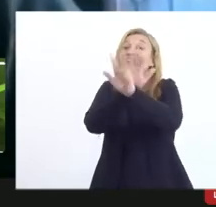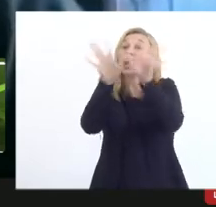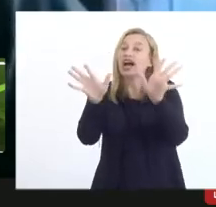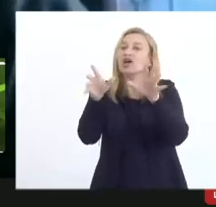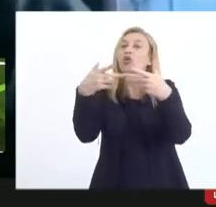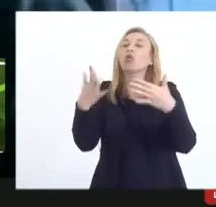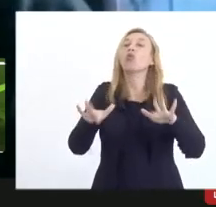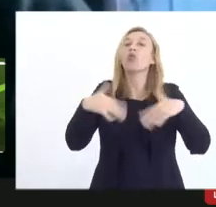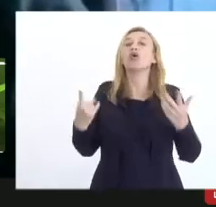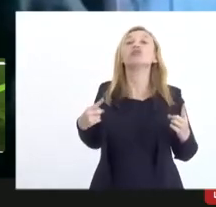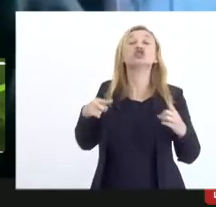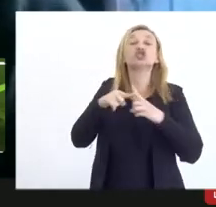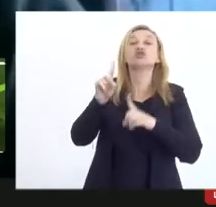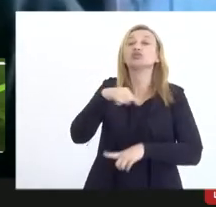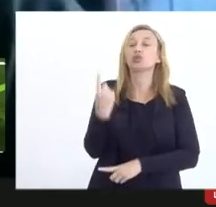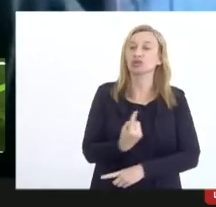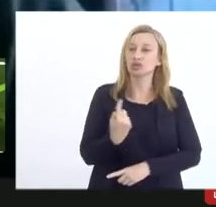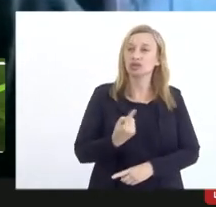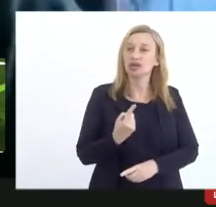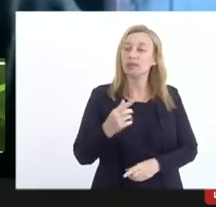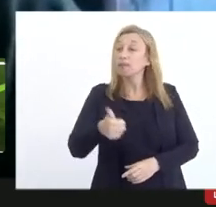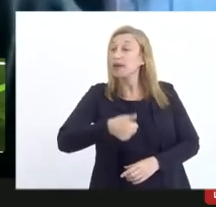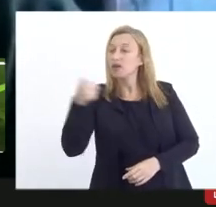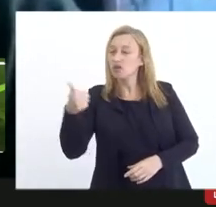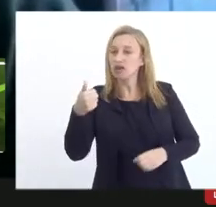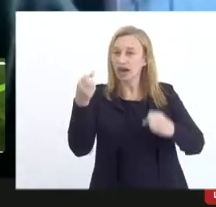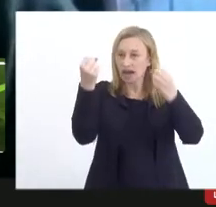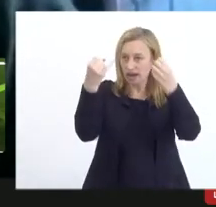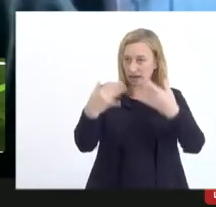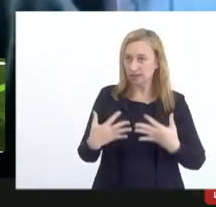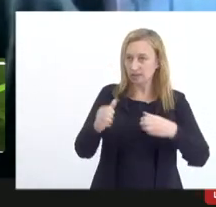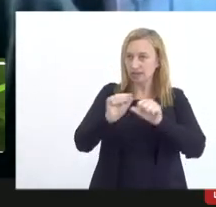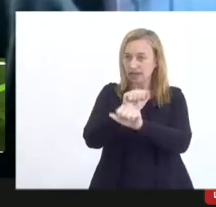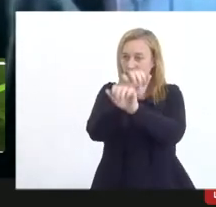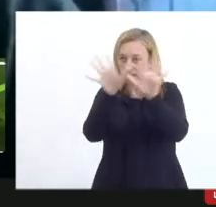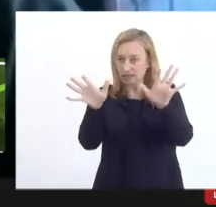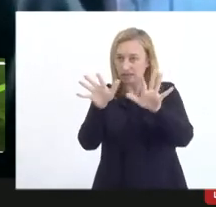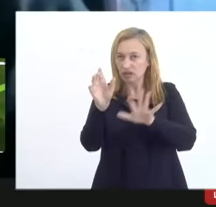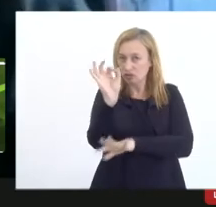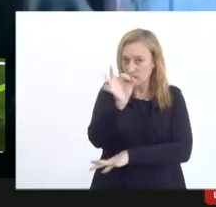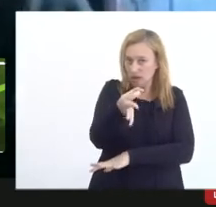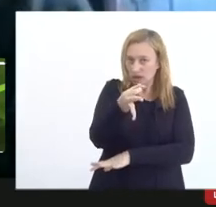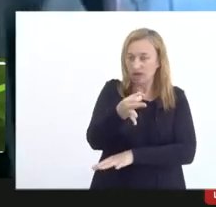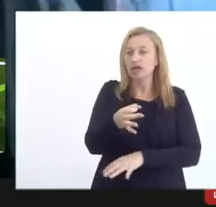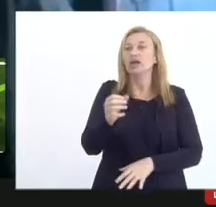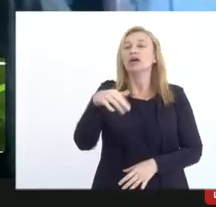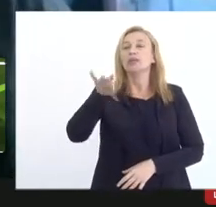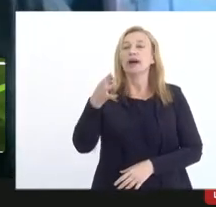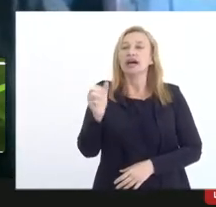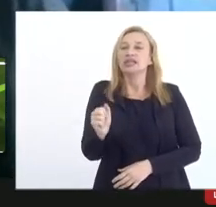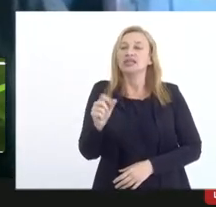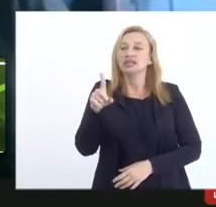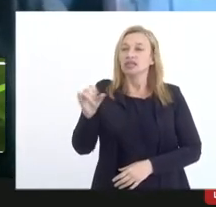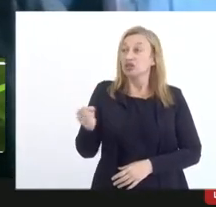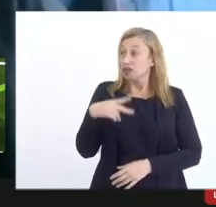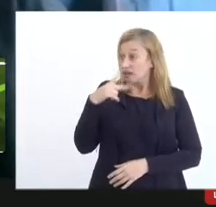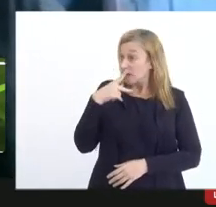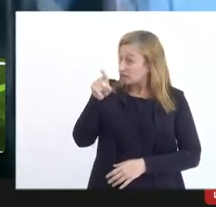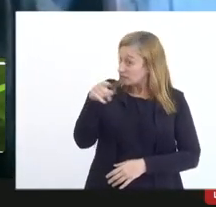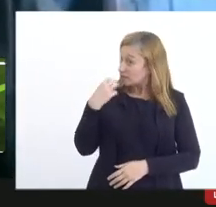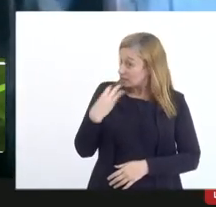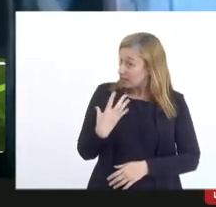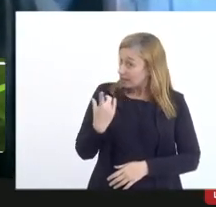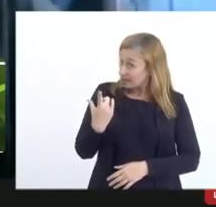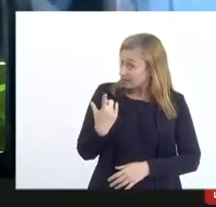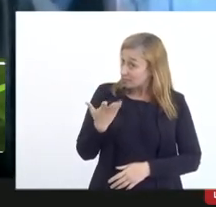aprimorar e ampliar a transparência tá bom Márcia Dias eu tava falando bem de vocês